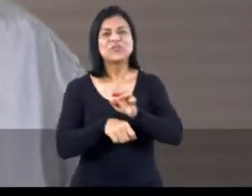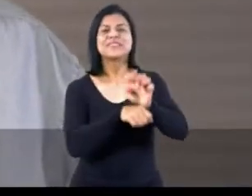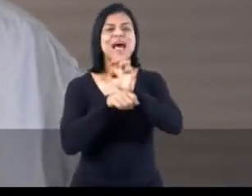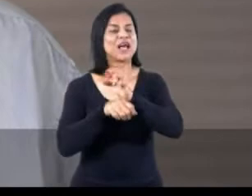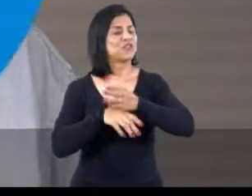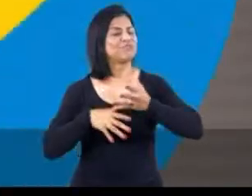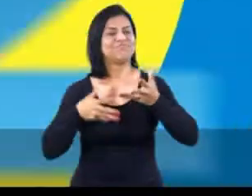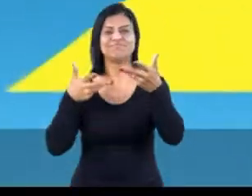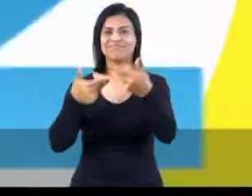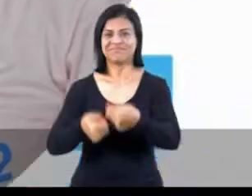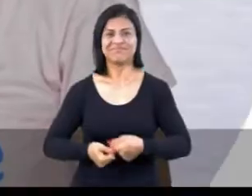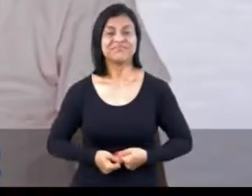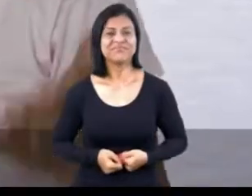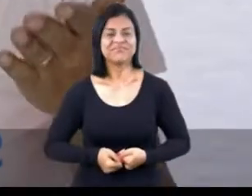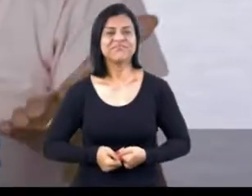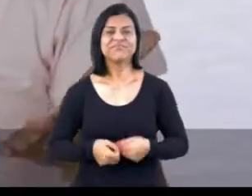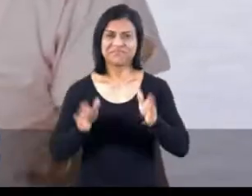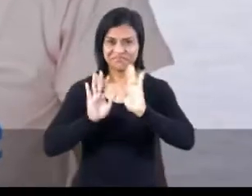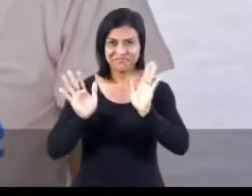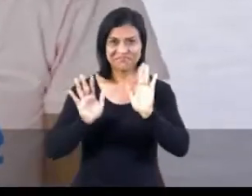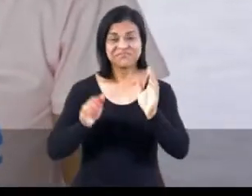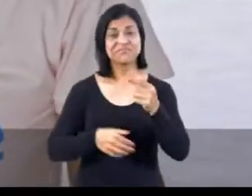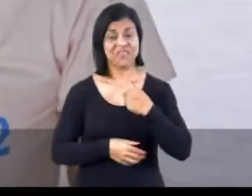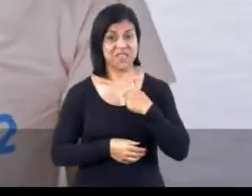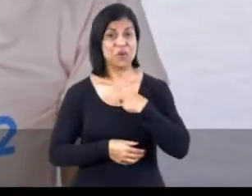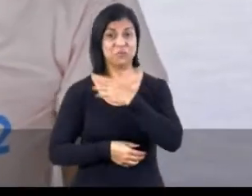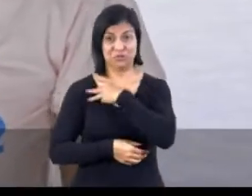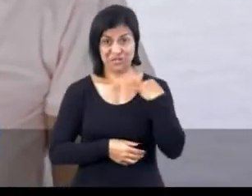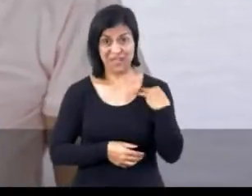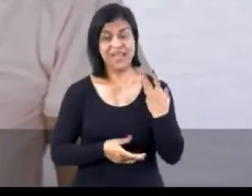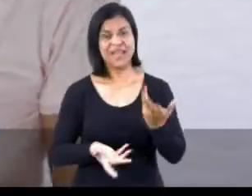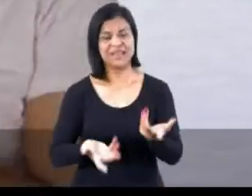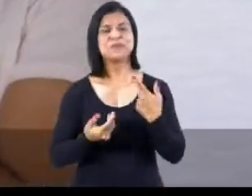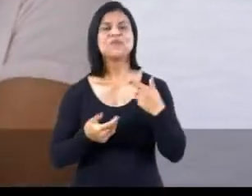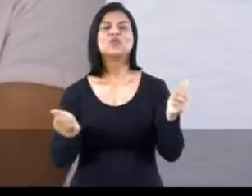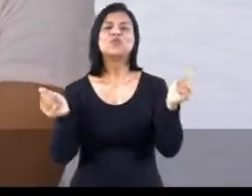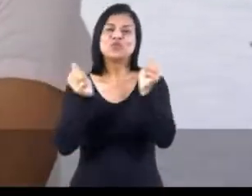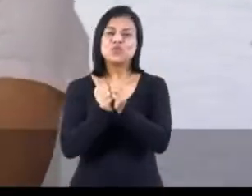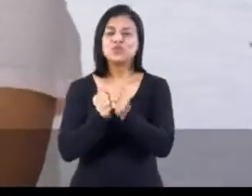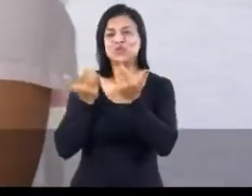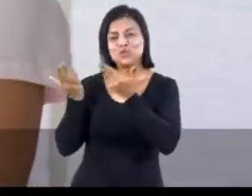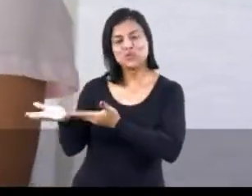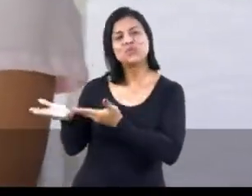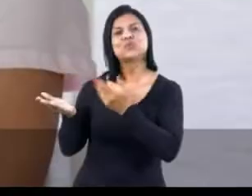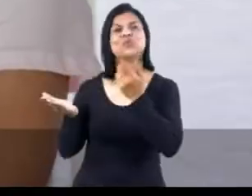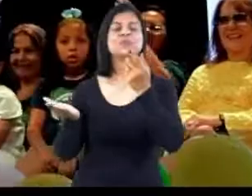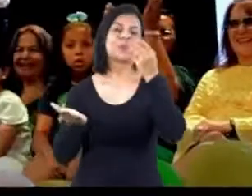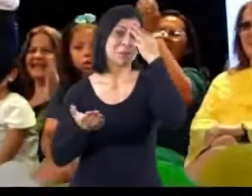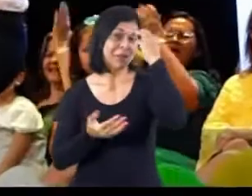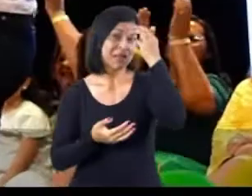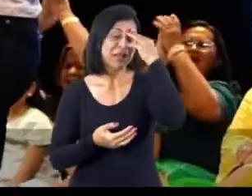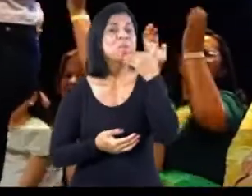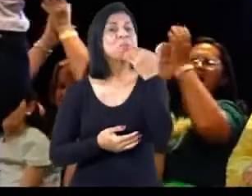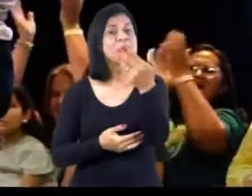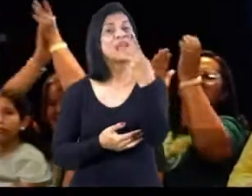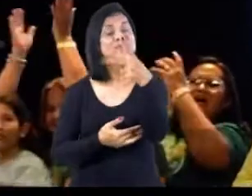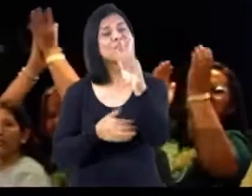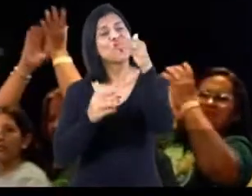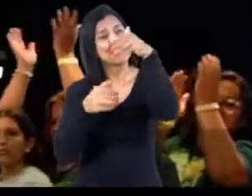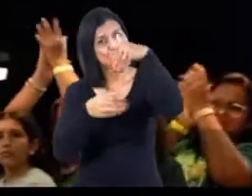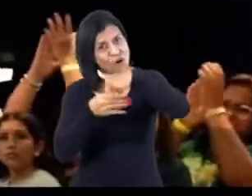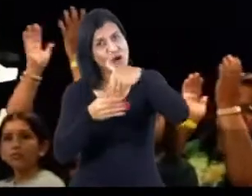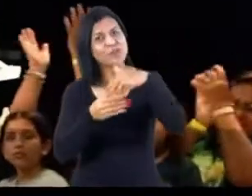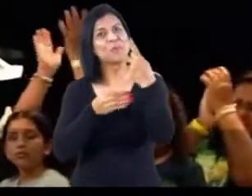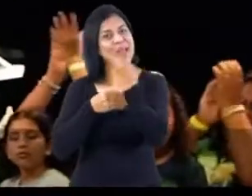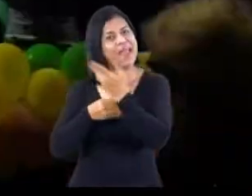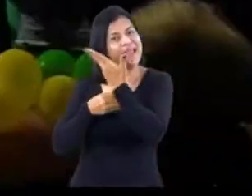futuro brilhante. Olá, meus queridos capixabas, Michele Bolsonaro. Estou aqui com o nosso grande amigo Manato. Peço para vocês o seu